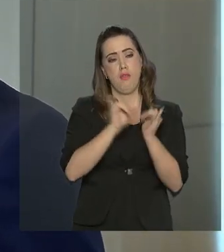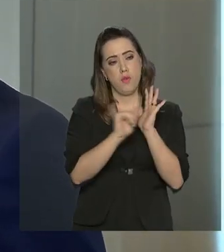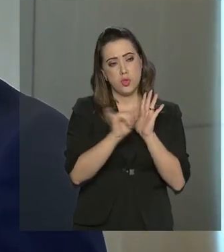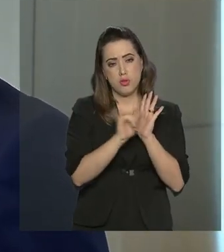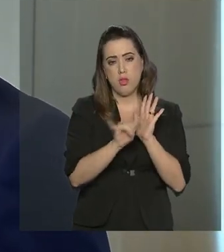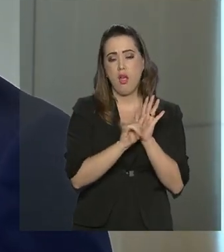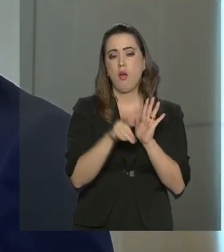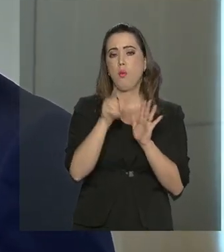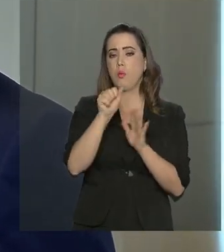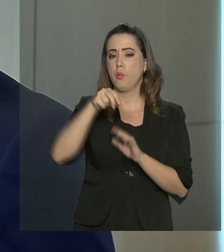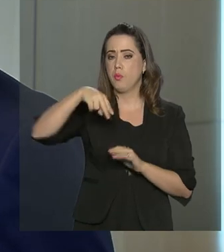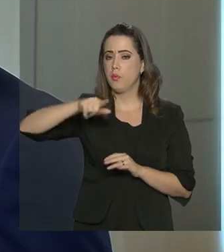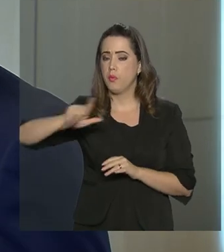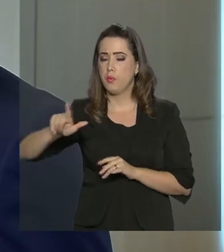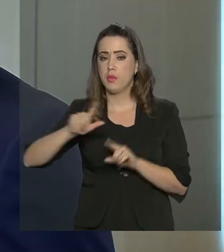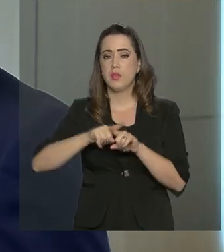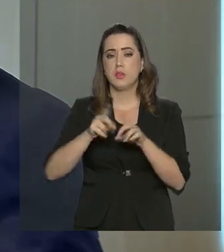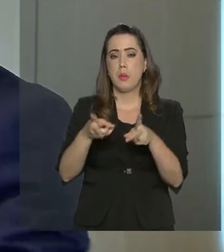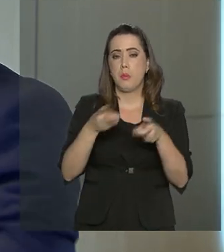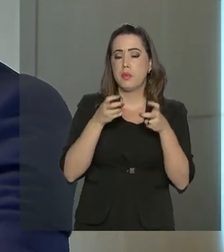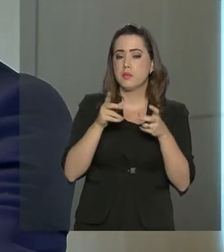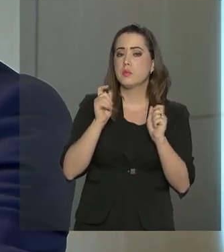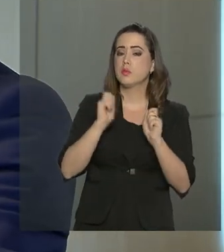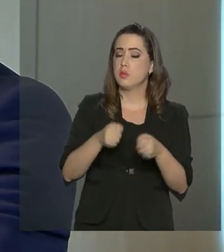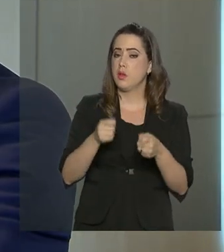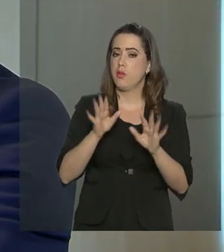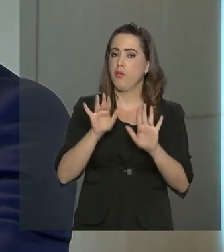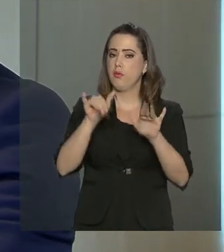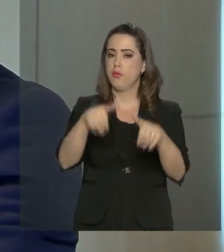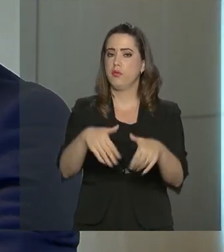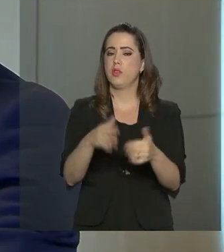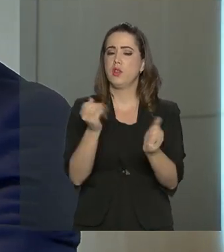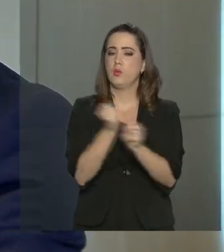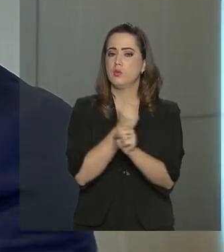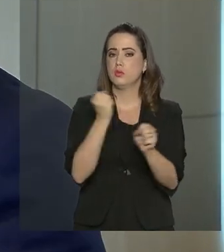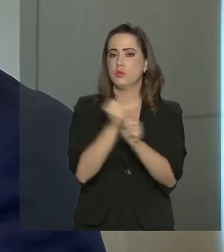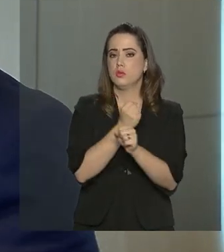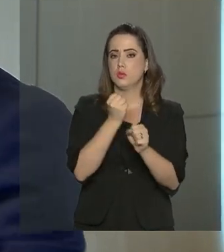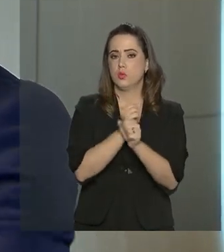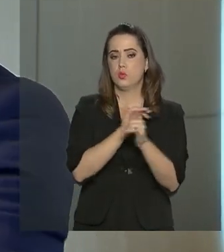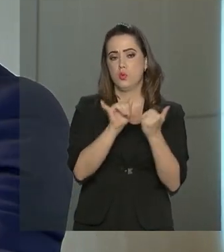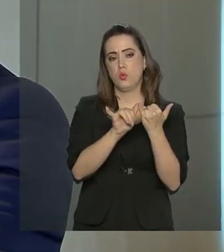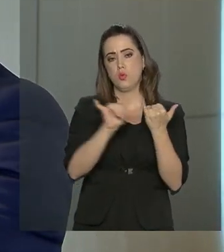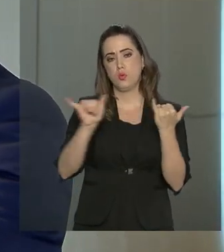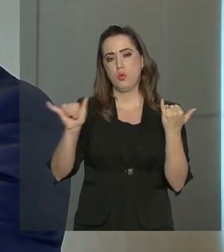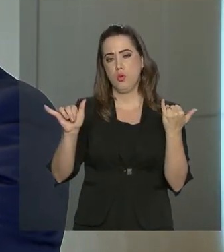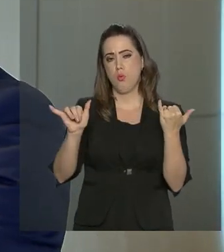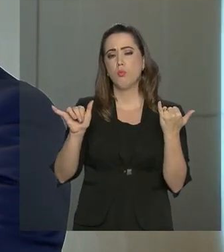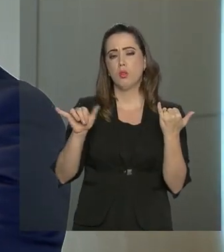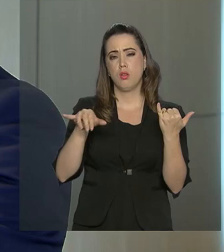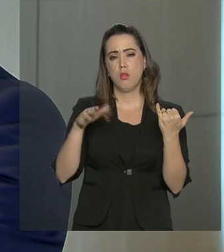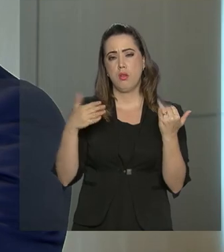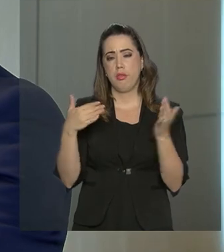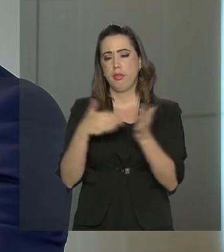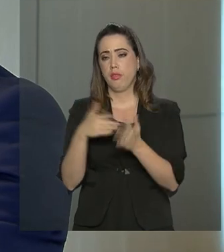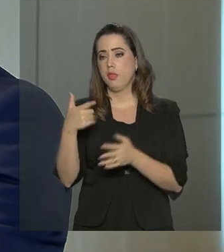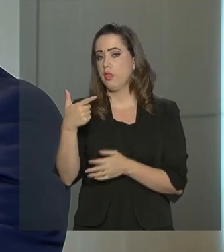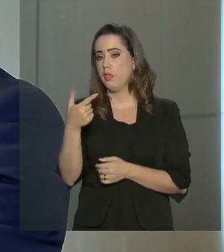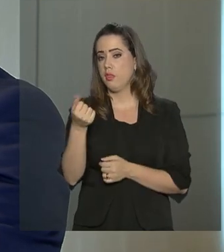Agência Nacional de Energia Elétrica, prevendo a conclusão da construção do linhão em 2015.